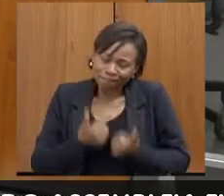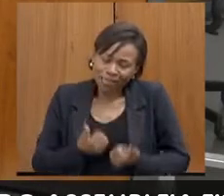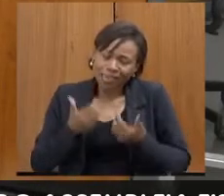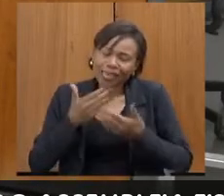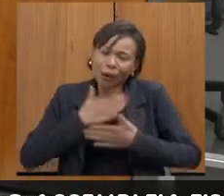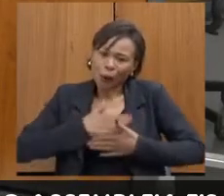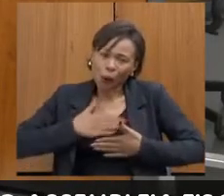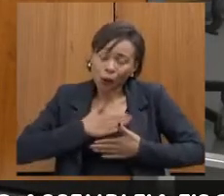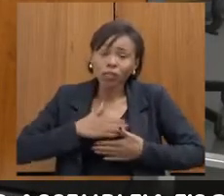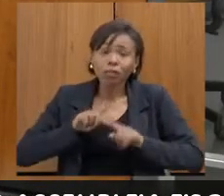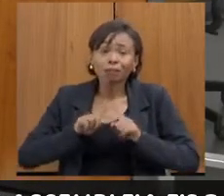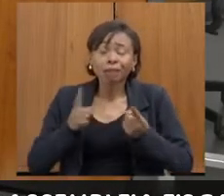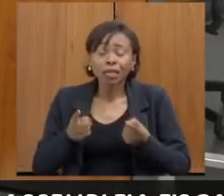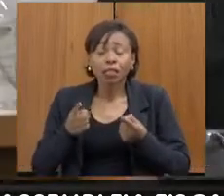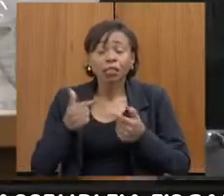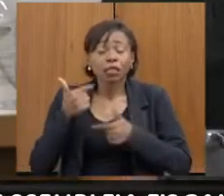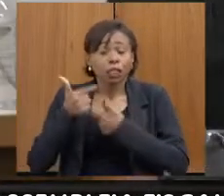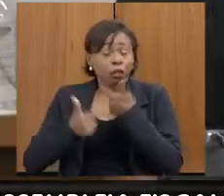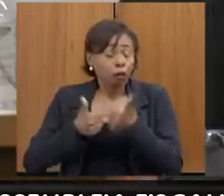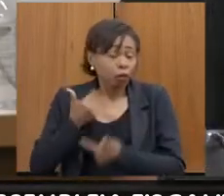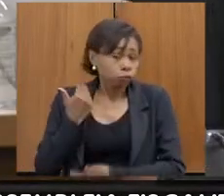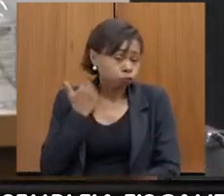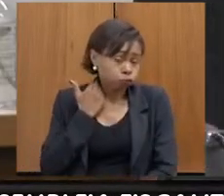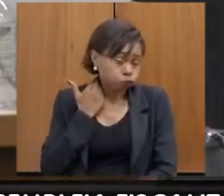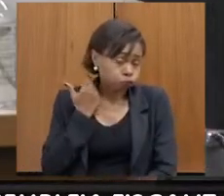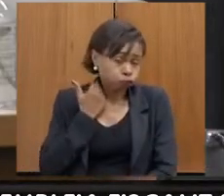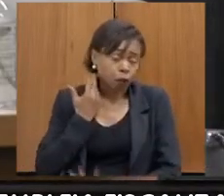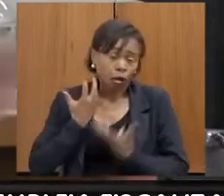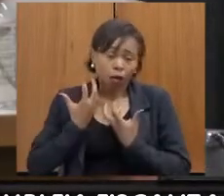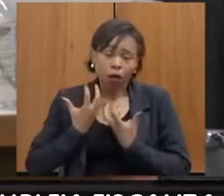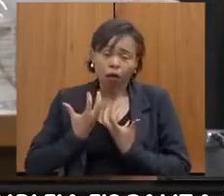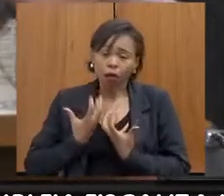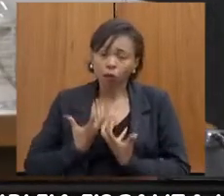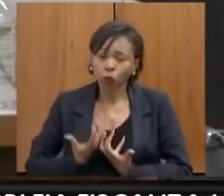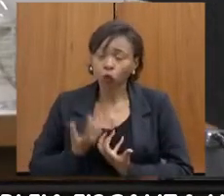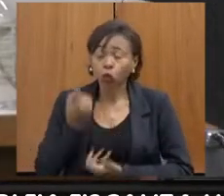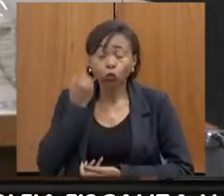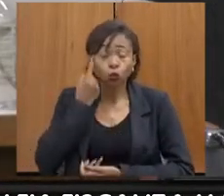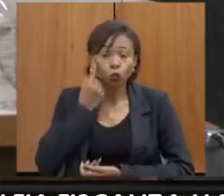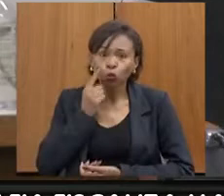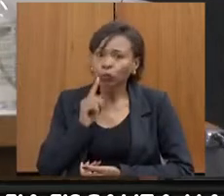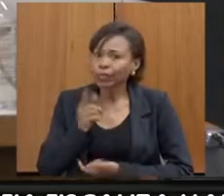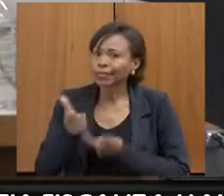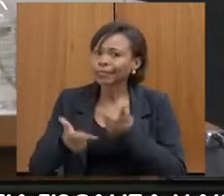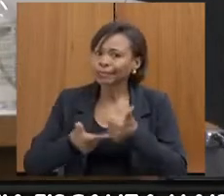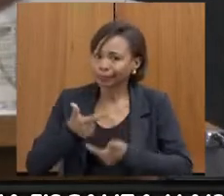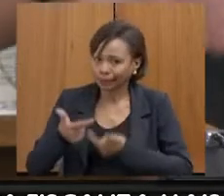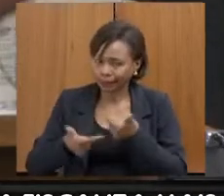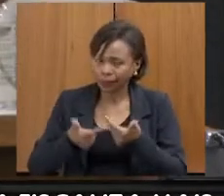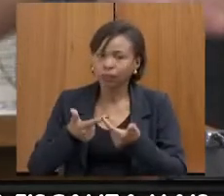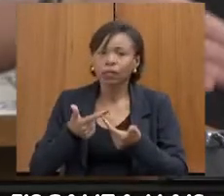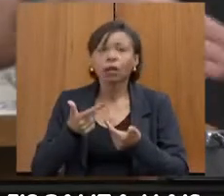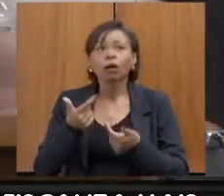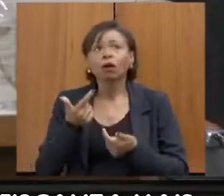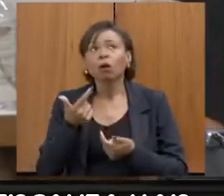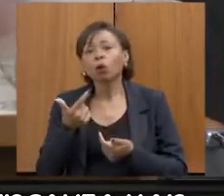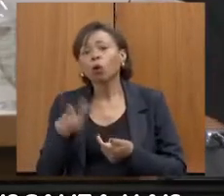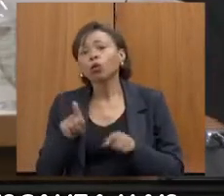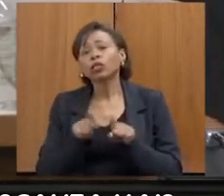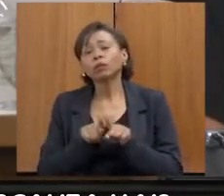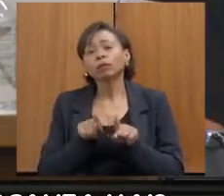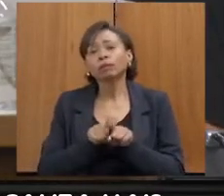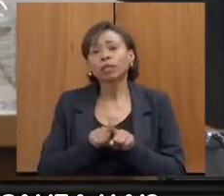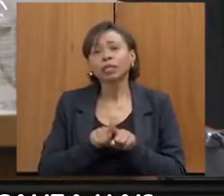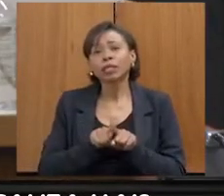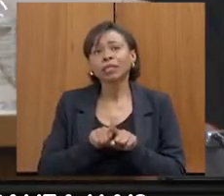sobrecarregado pela quantidade de atendimentos que a gente realiza no dia. E a segunda demanda, de servidor no acolhimento,